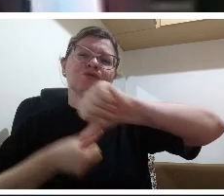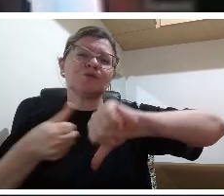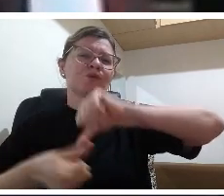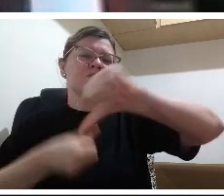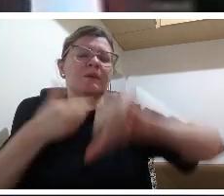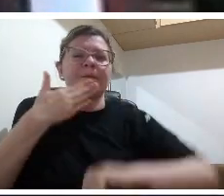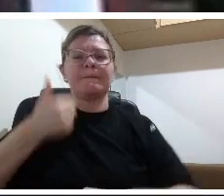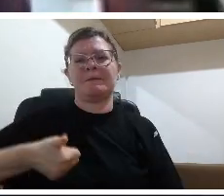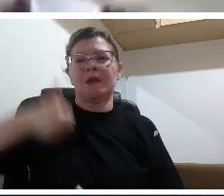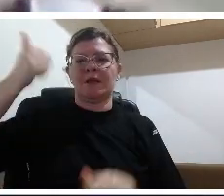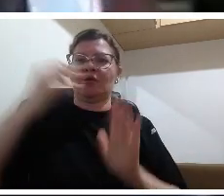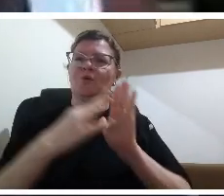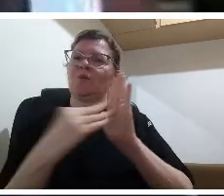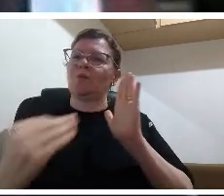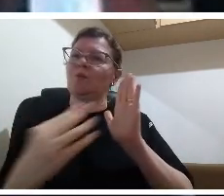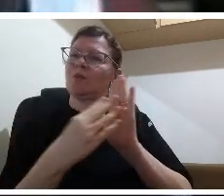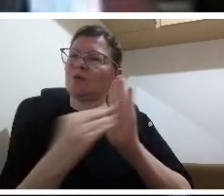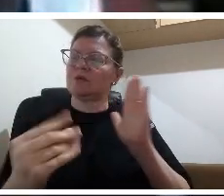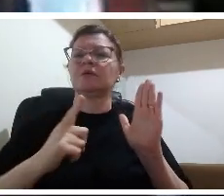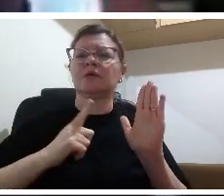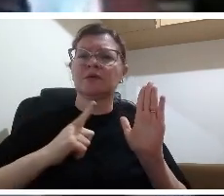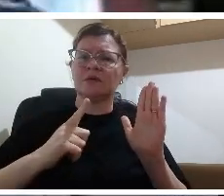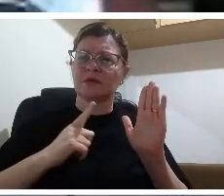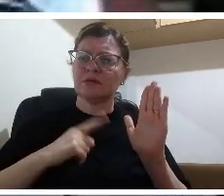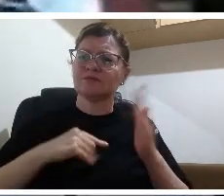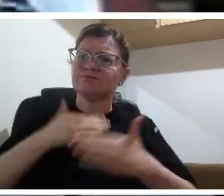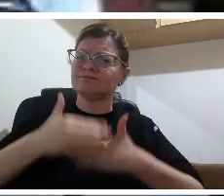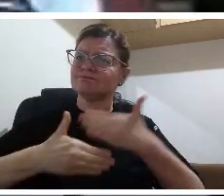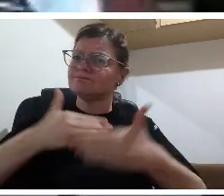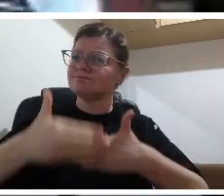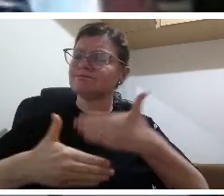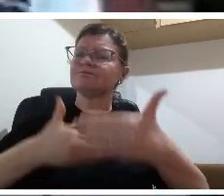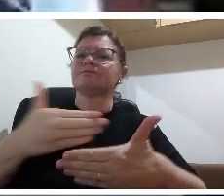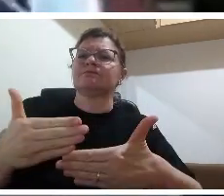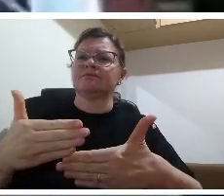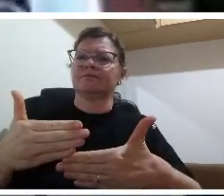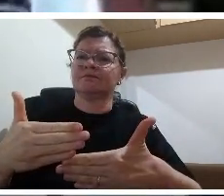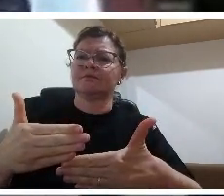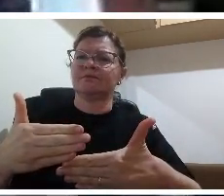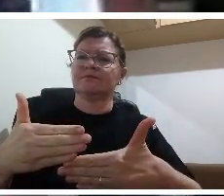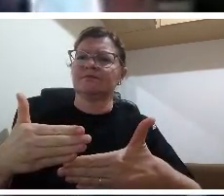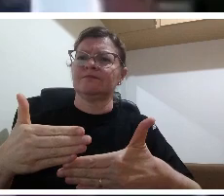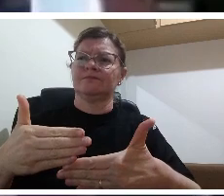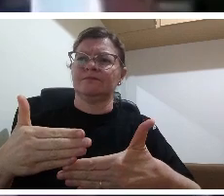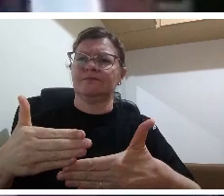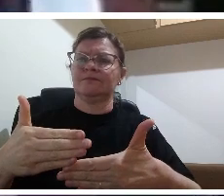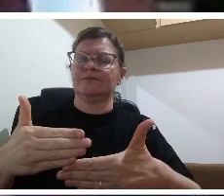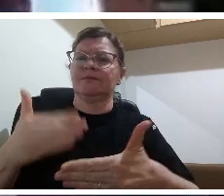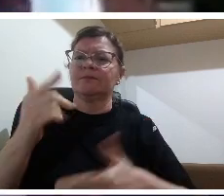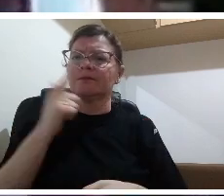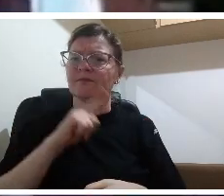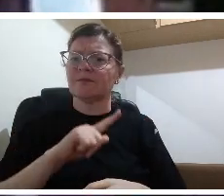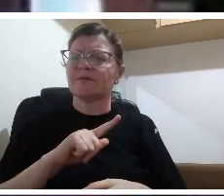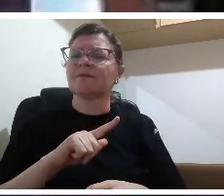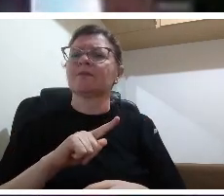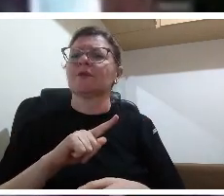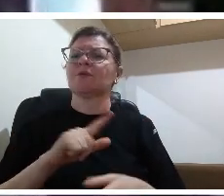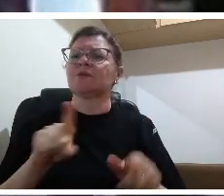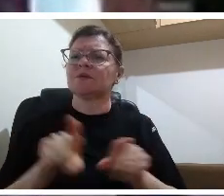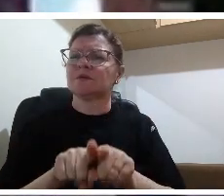alinharmos ao contexto dentro do qual nós vemos eu não vejo como negativa essa forma de